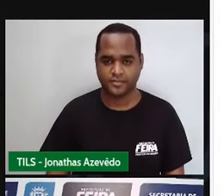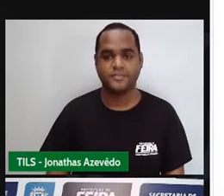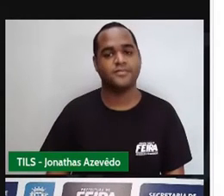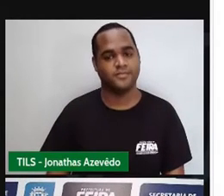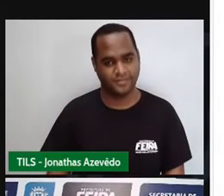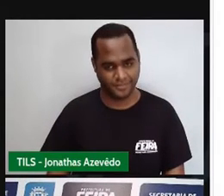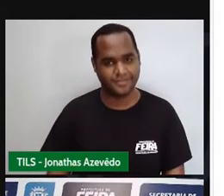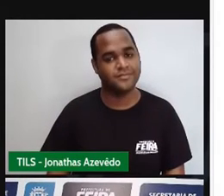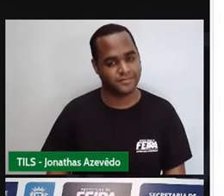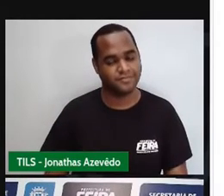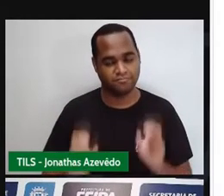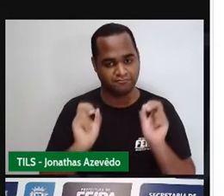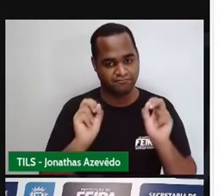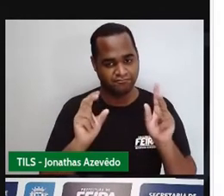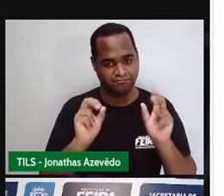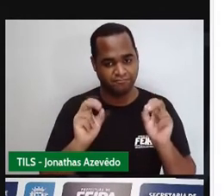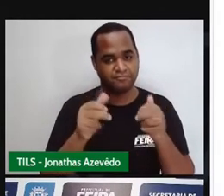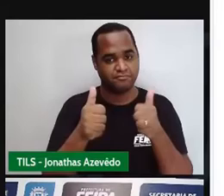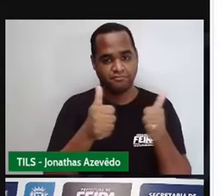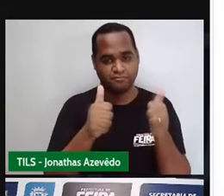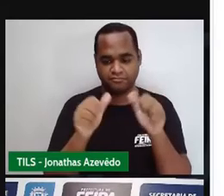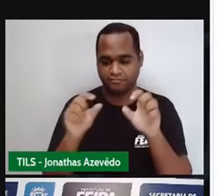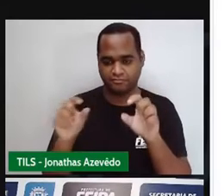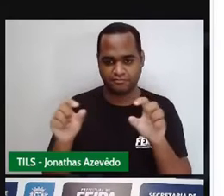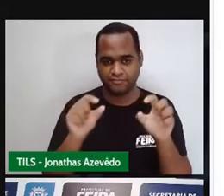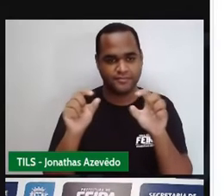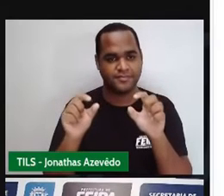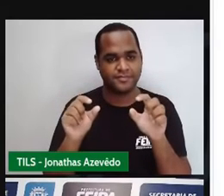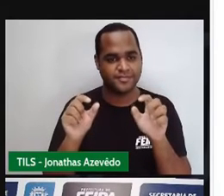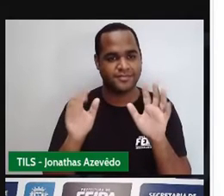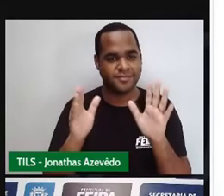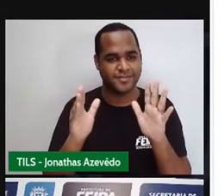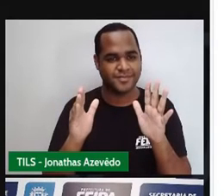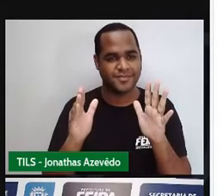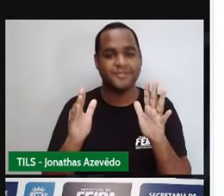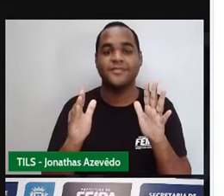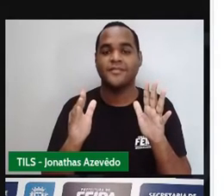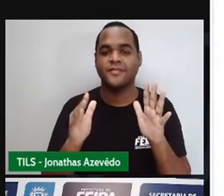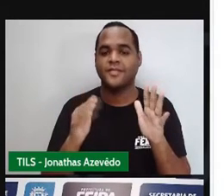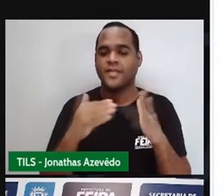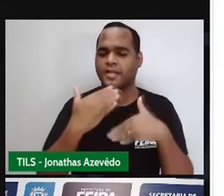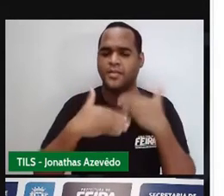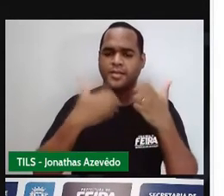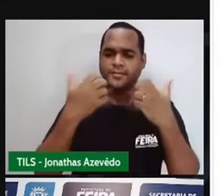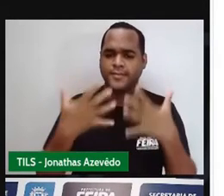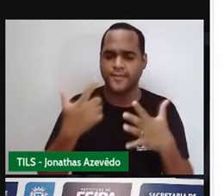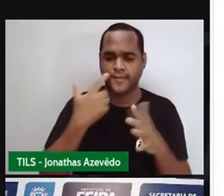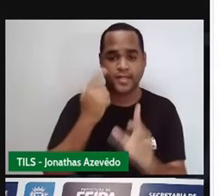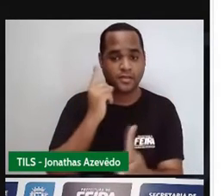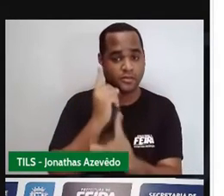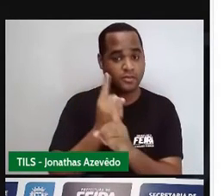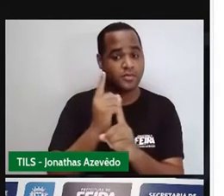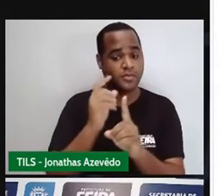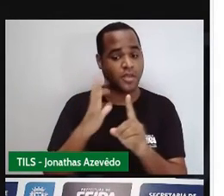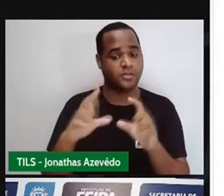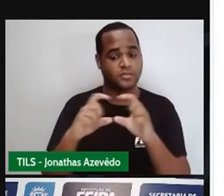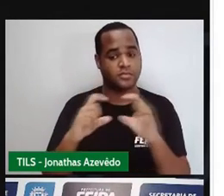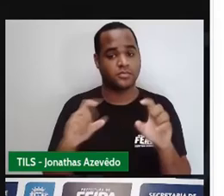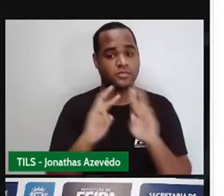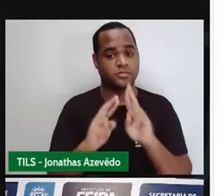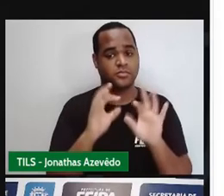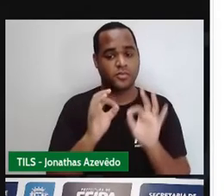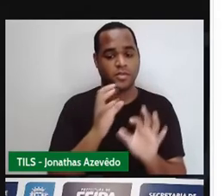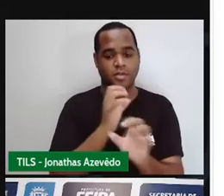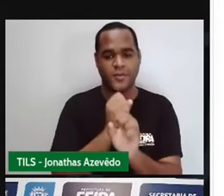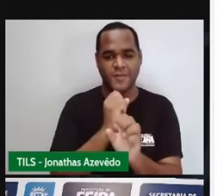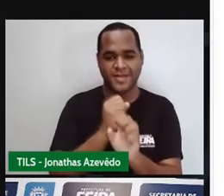Prontinho, tá aqui escrito, olha aí eu mexendo aí na tela, tá? Mas depois que você ache esse produto, tem que calcular